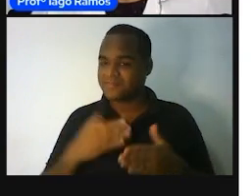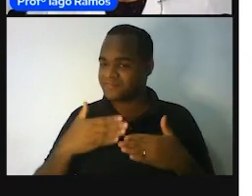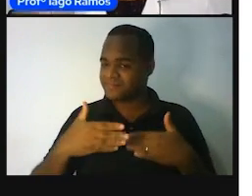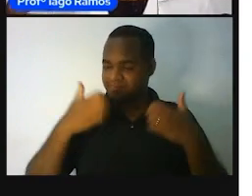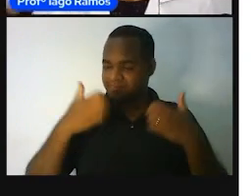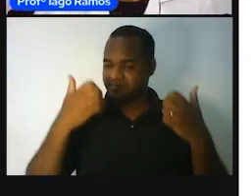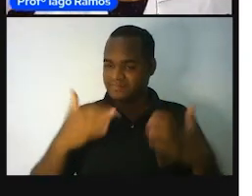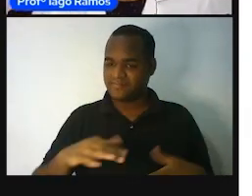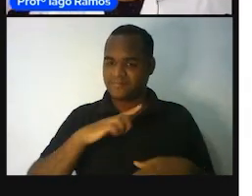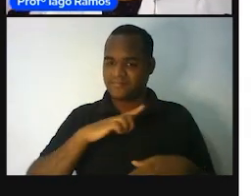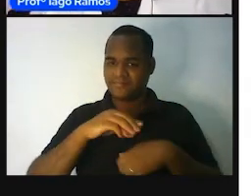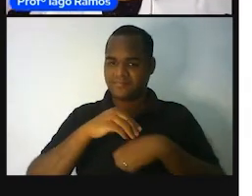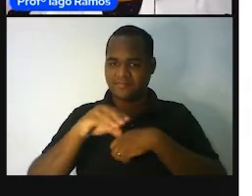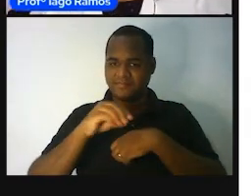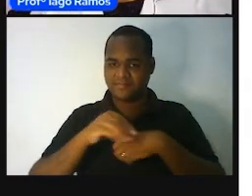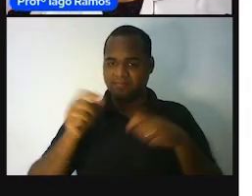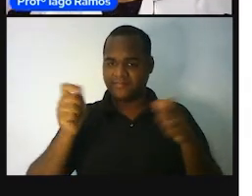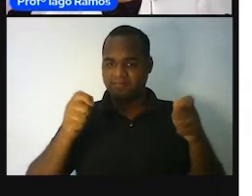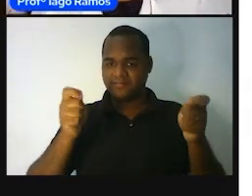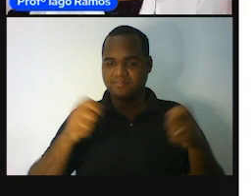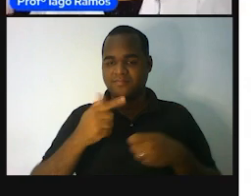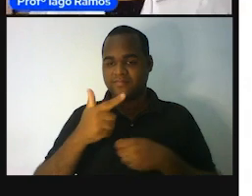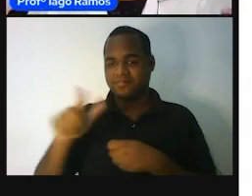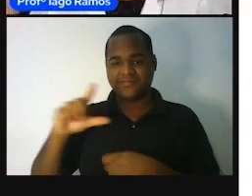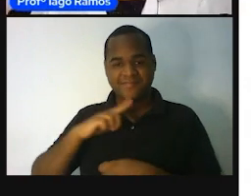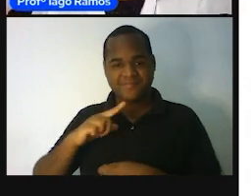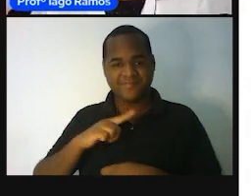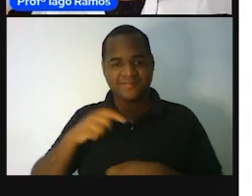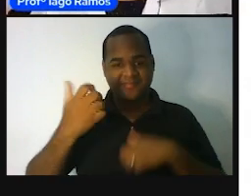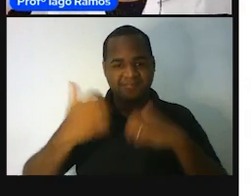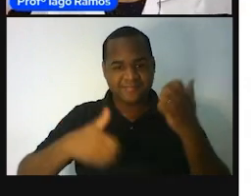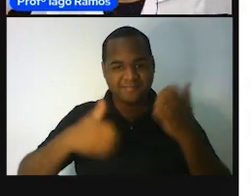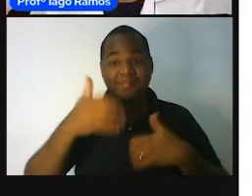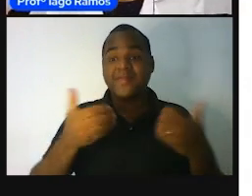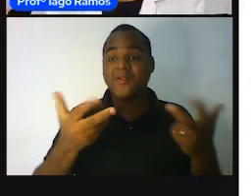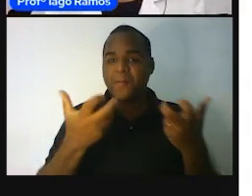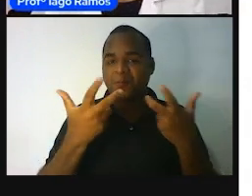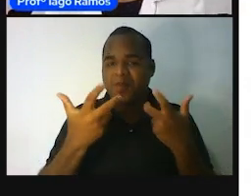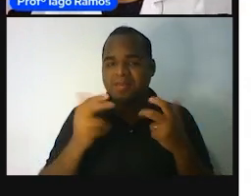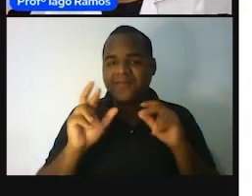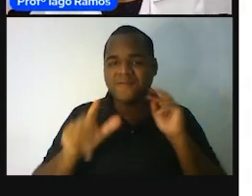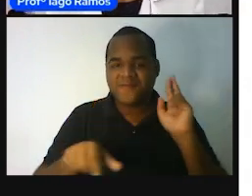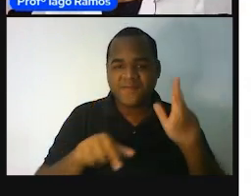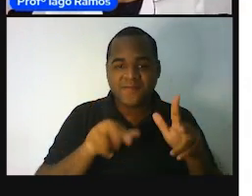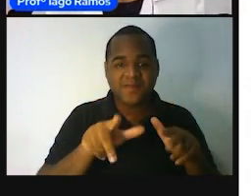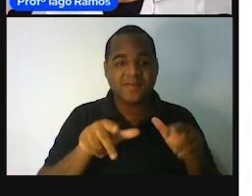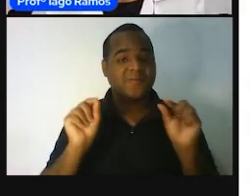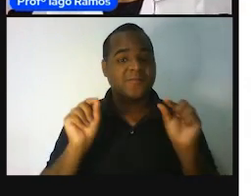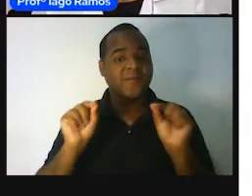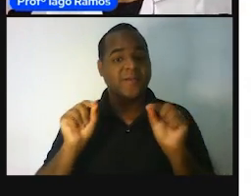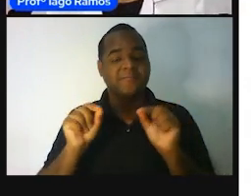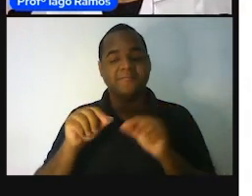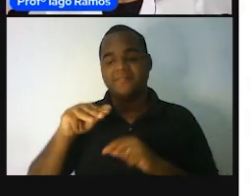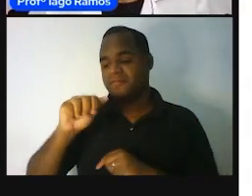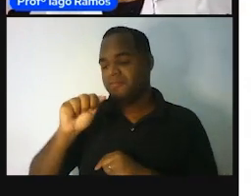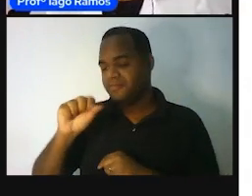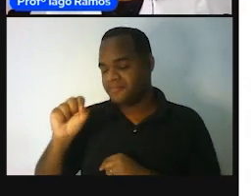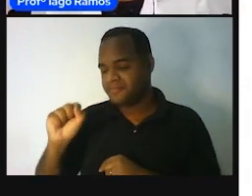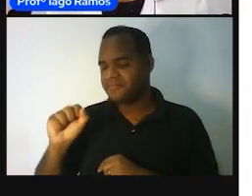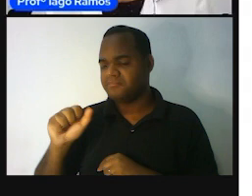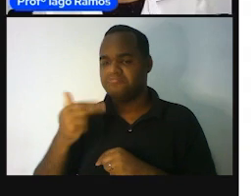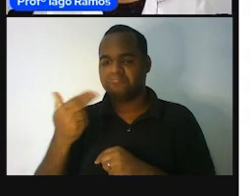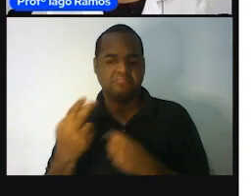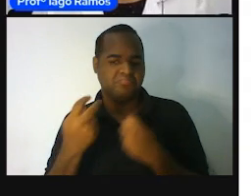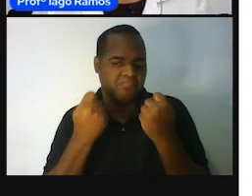era assunto, quem sabe, para uma altura, a gente perceber qual a referência de massa e de peso. Mas, enfim,